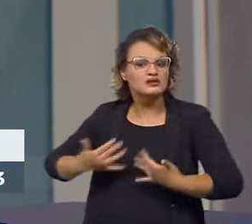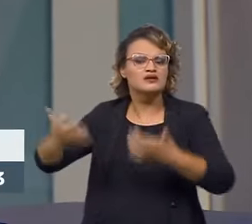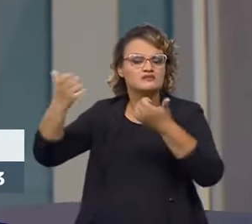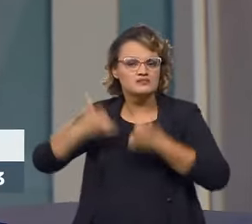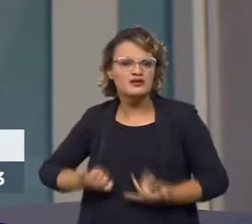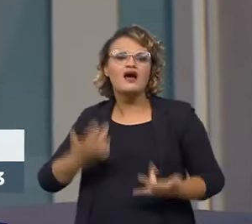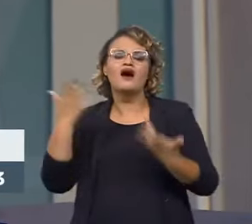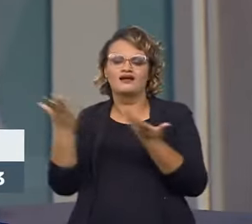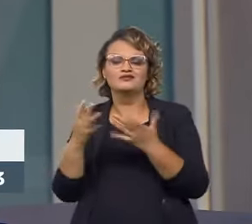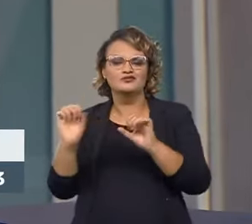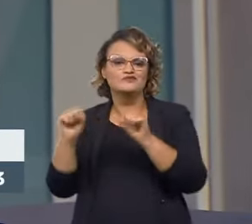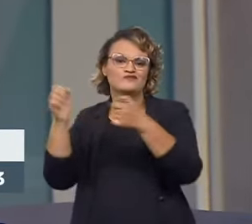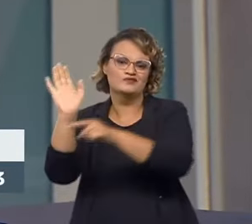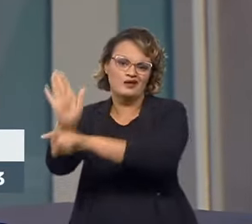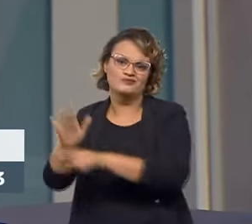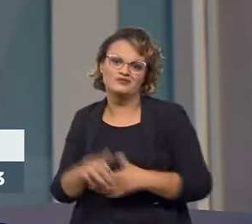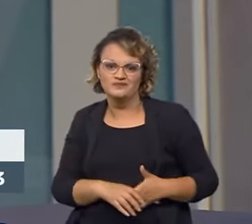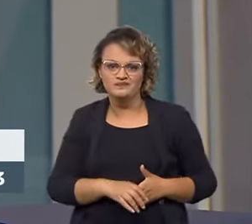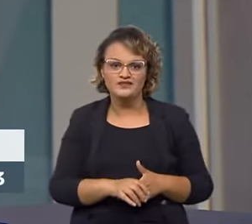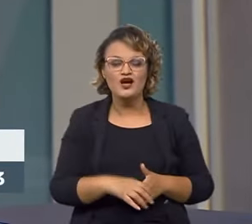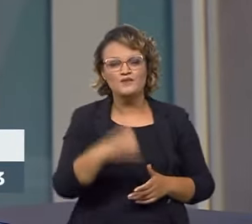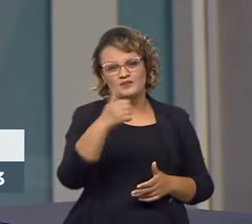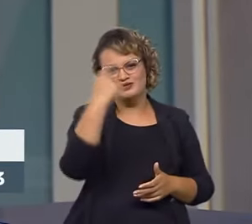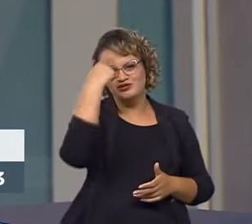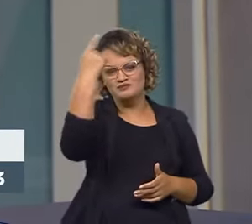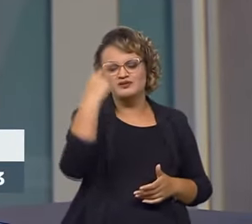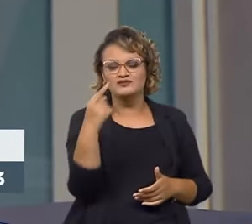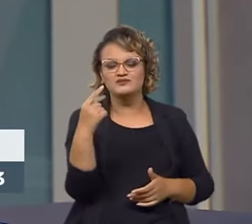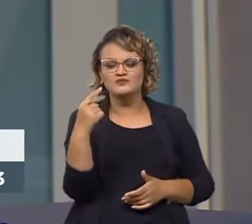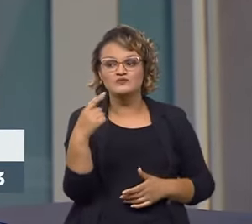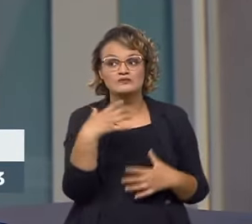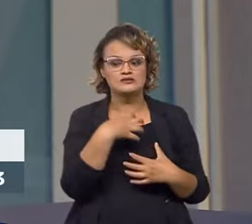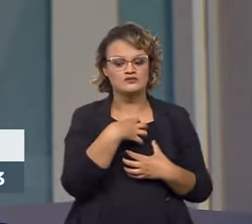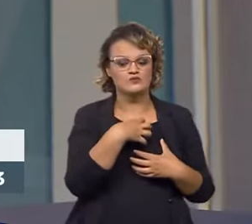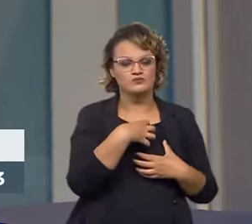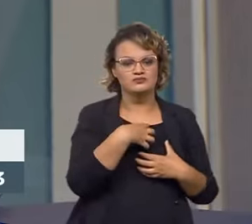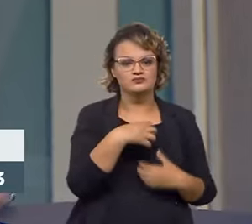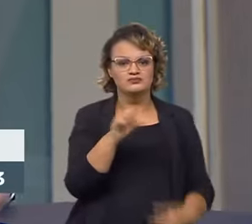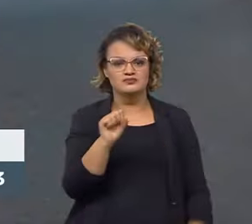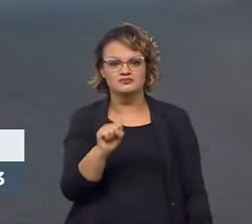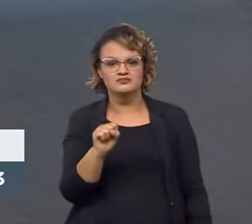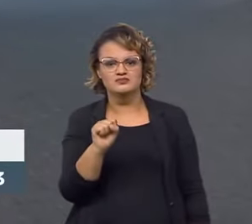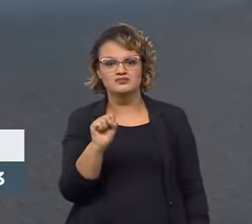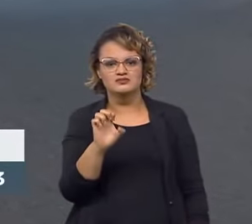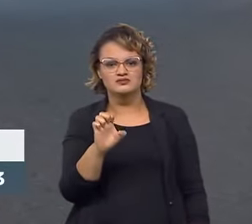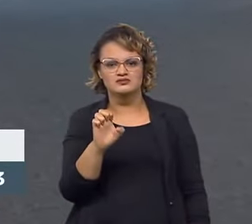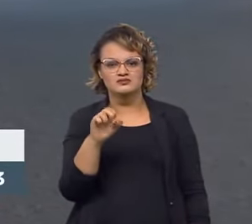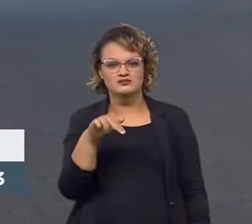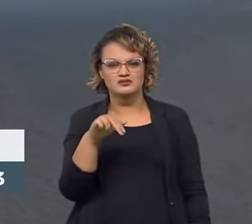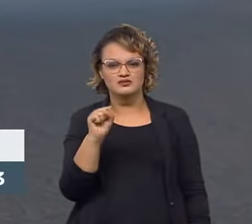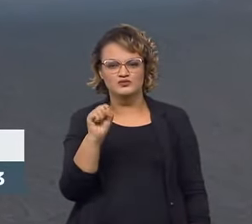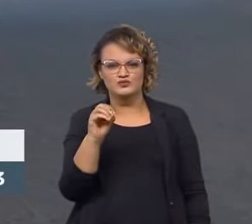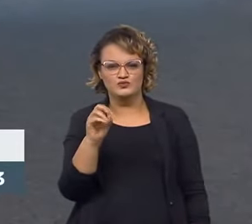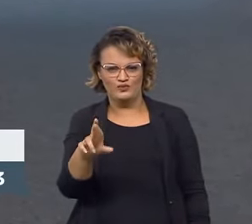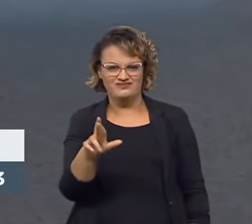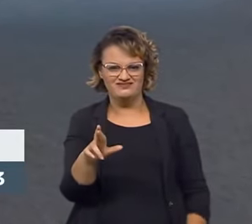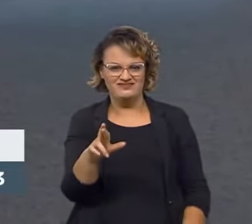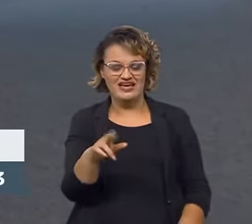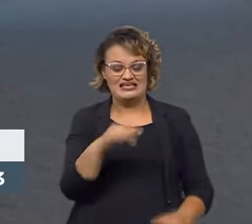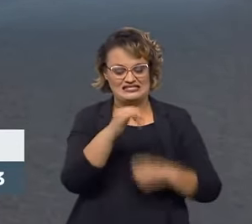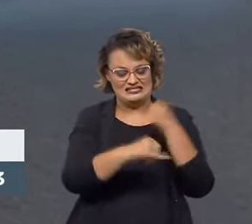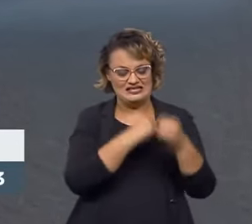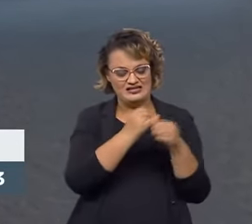o nosso esforço. Uma primeira coisa que nós pensamos é a questão dos sensores, né? Quando você está trabalhando na internet das coisas, a posição é